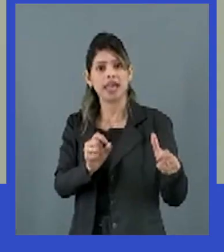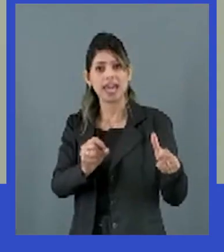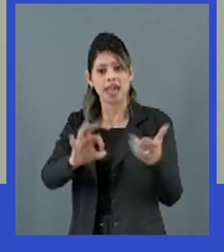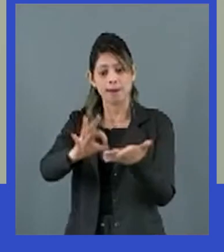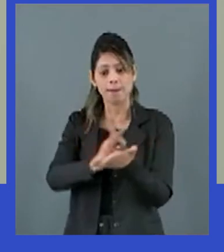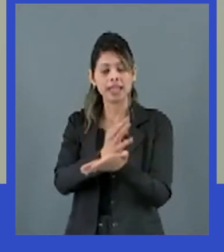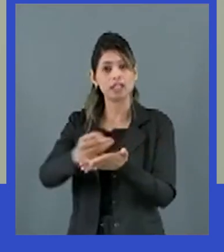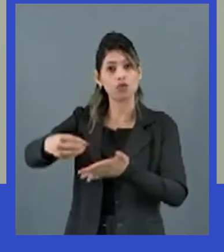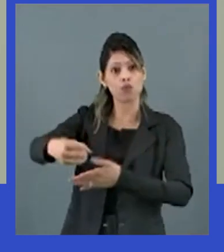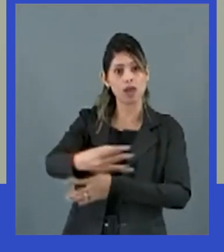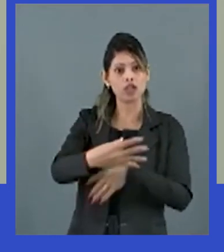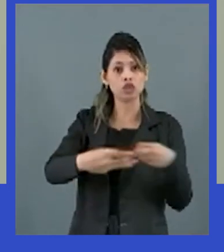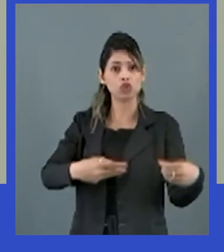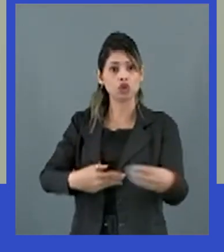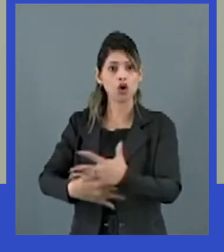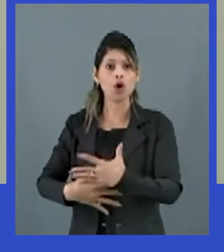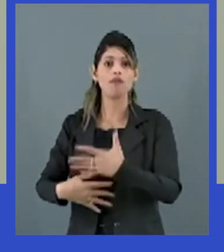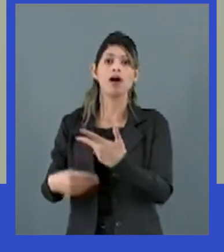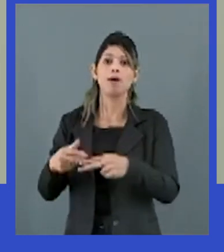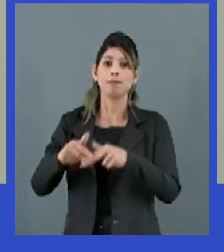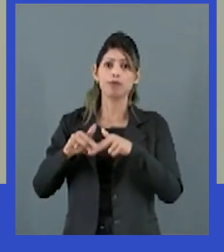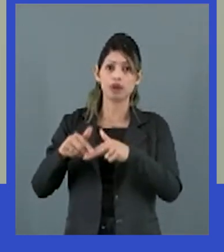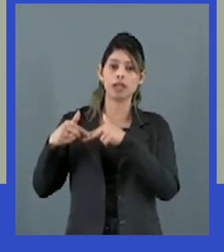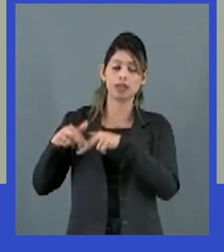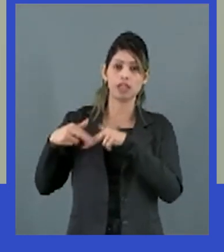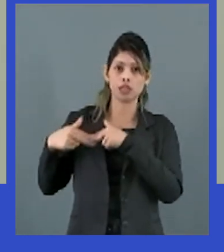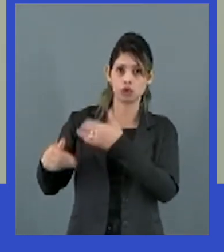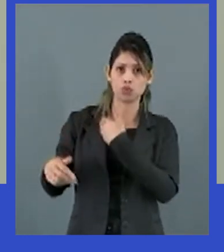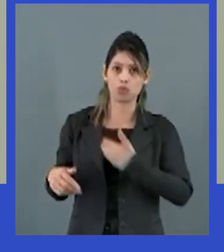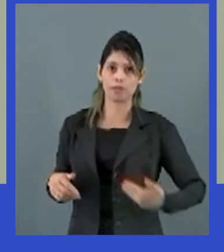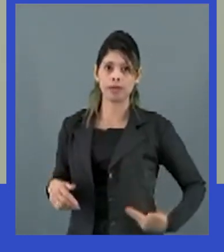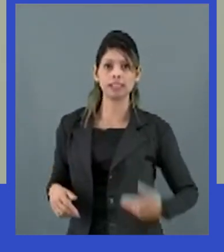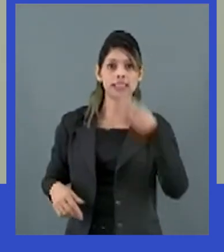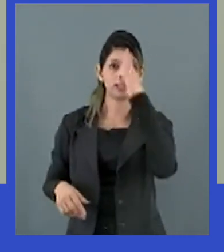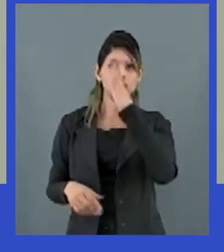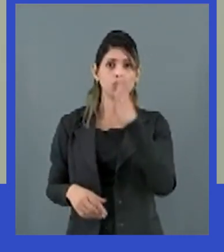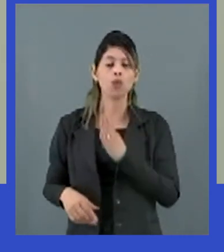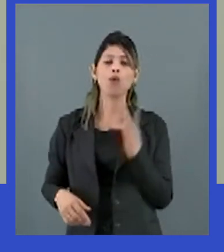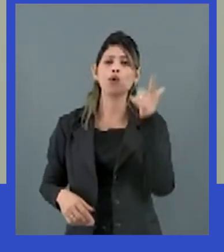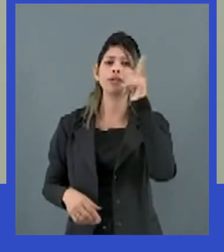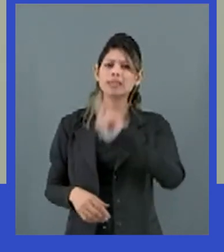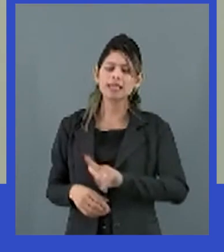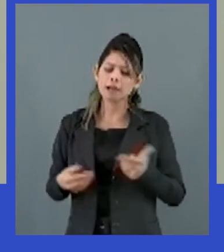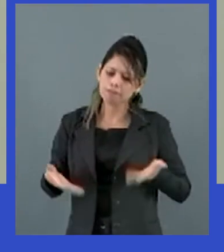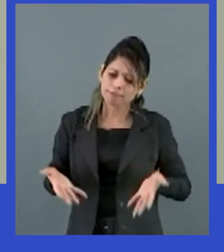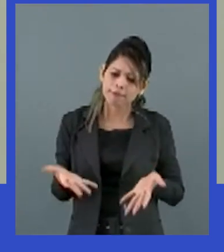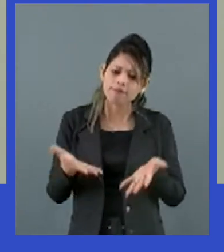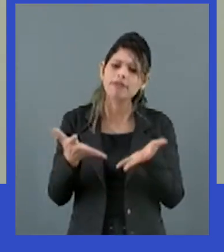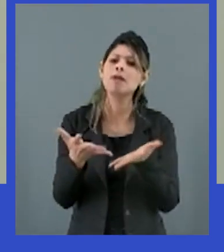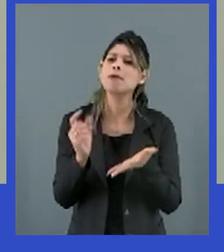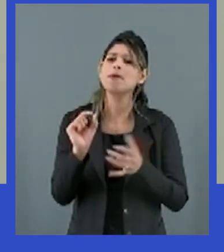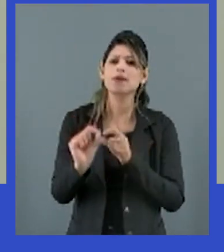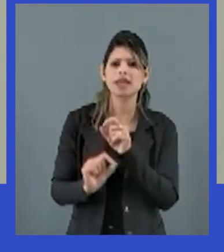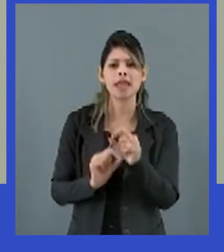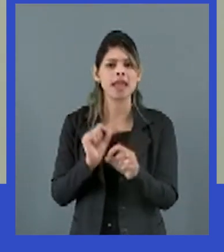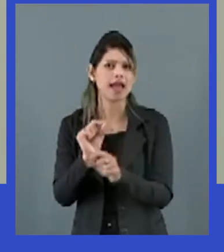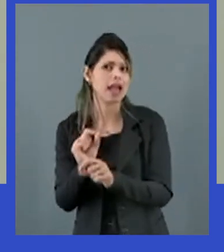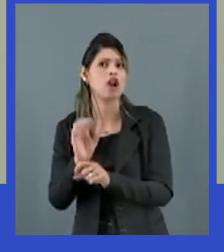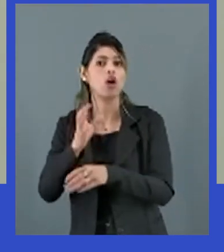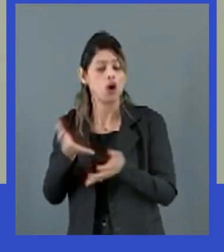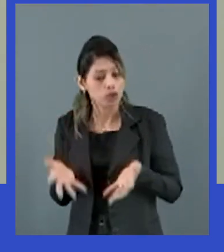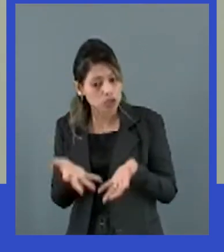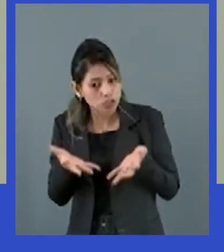O presidente em breve vai estar lançando esse programa, que vai ter não só indução também financeira como estímulo para estados e